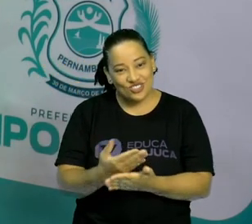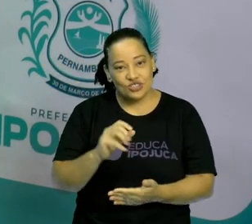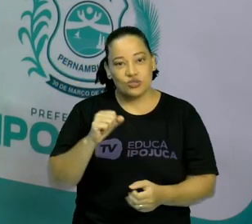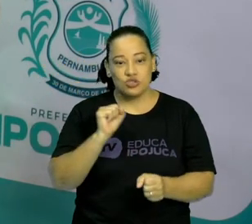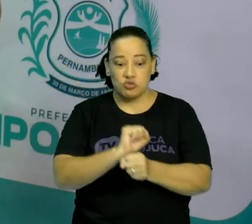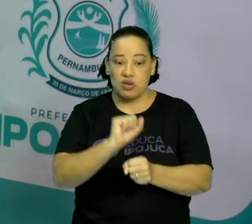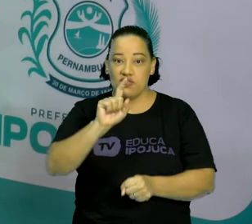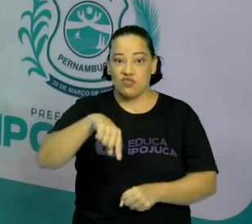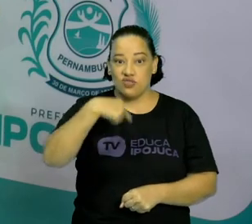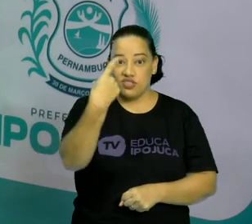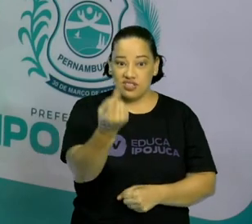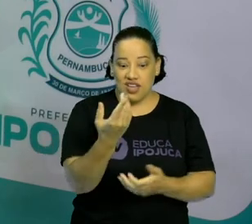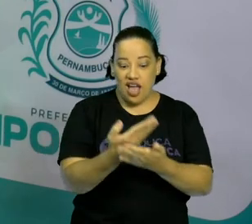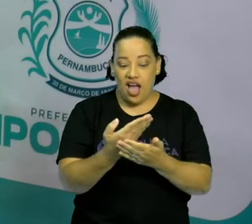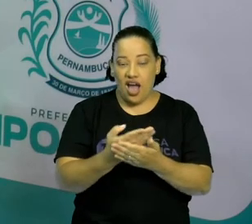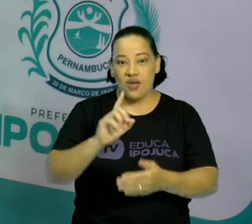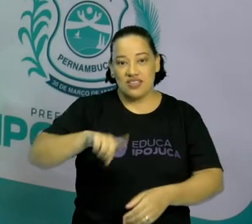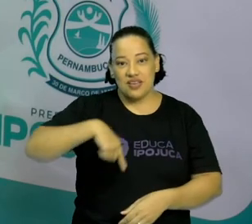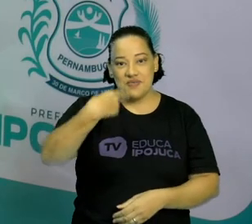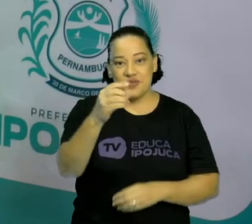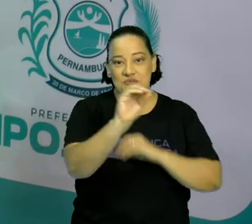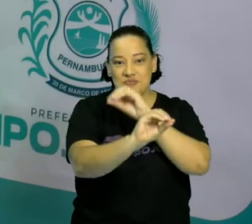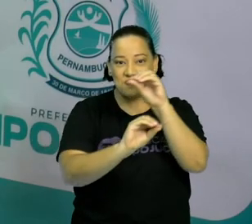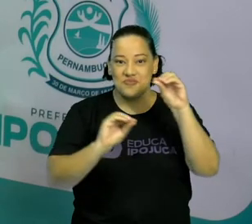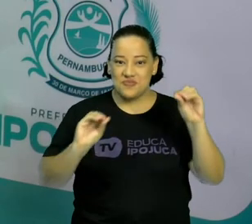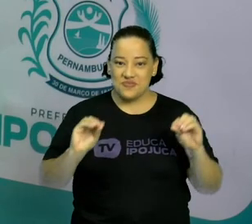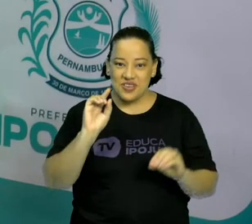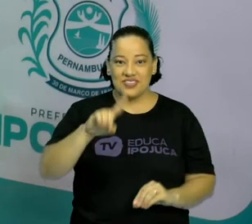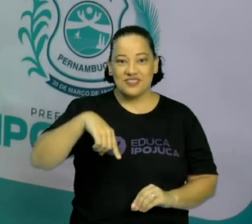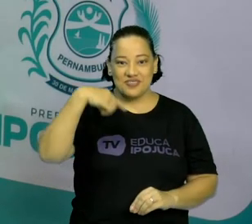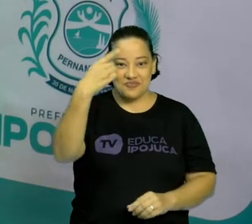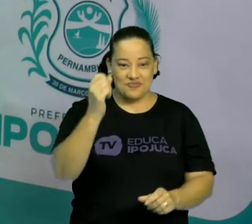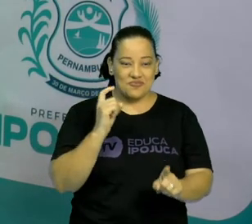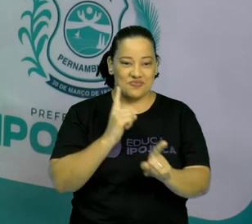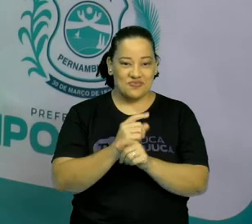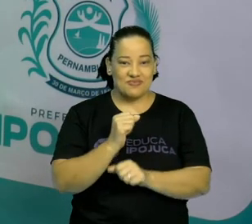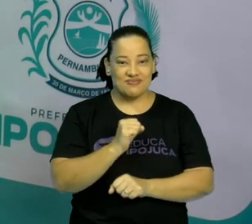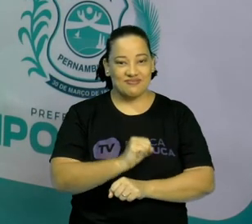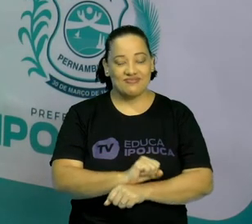vocês na próxima aula. Beijos e até a próxima.